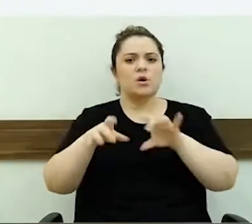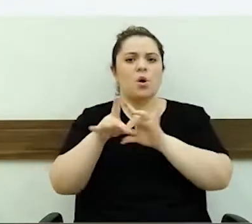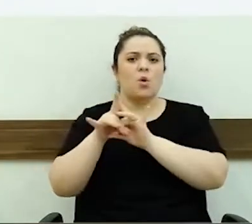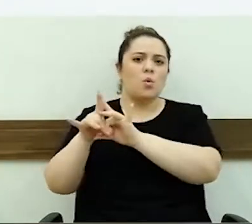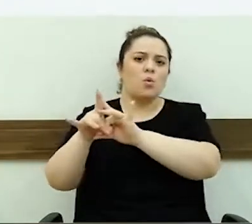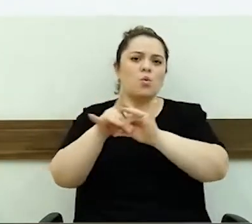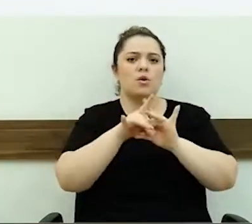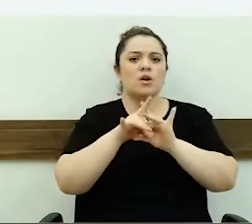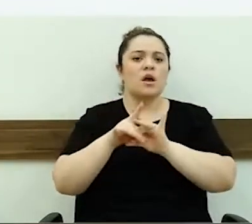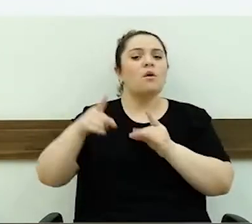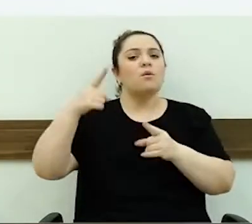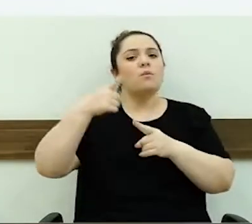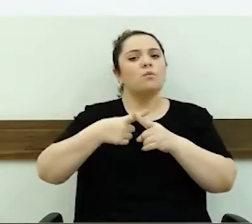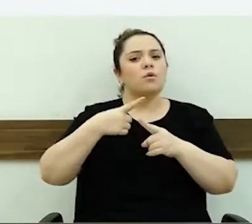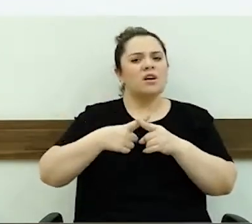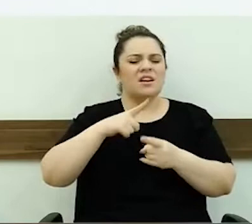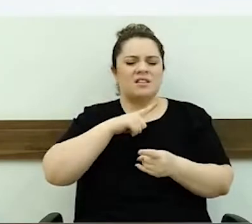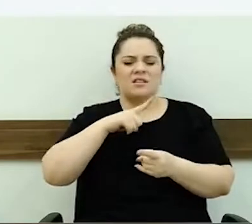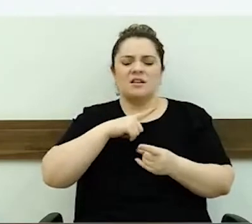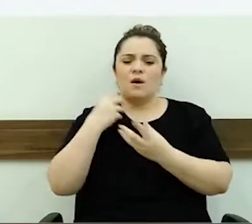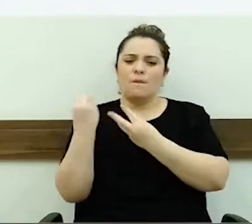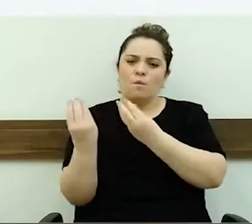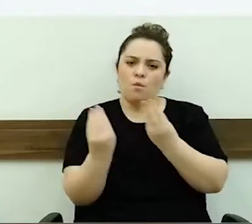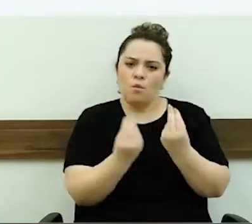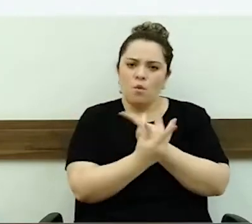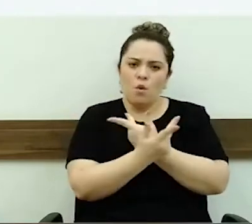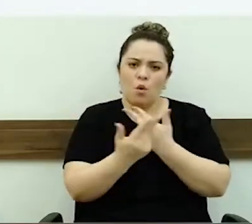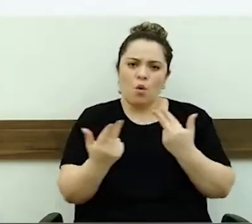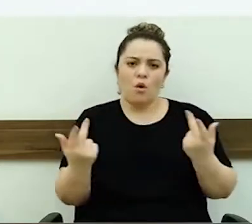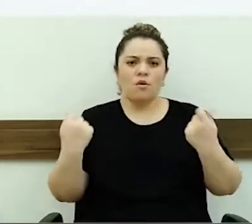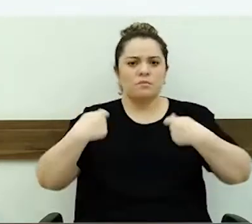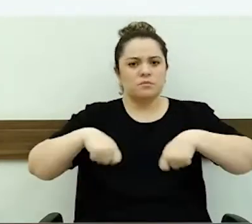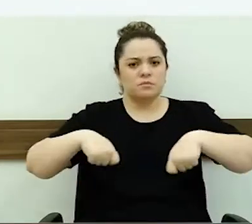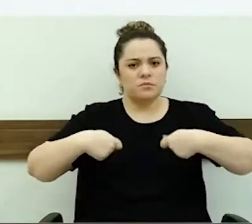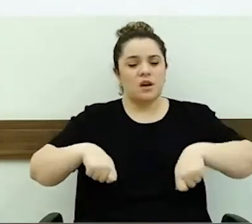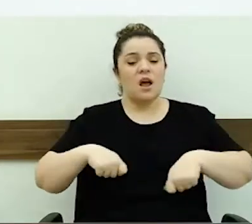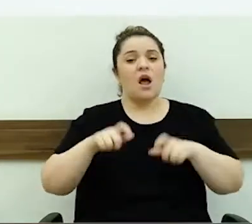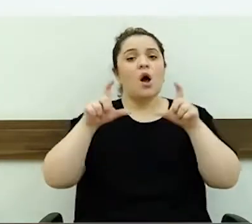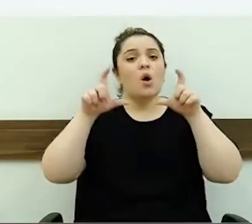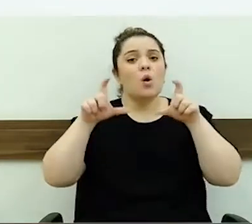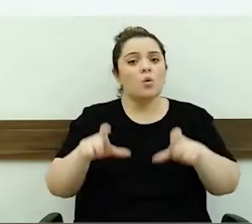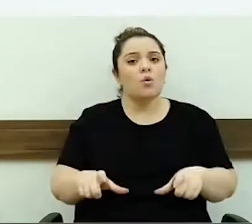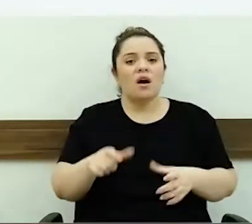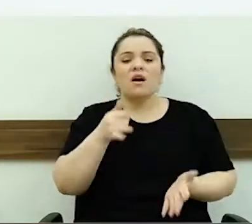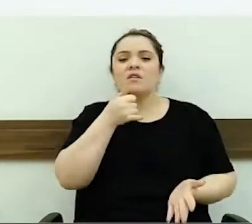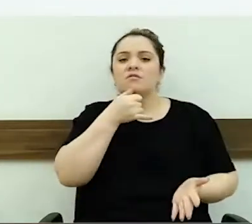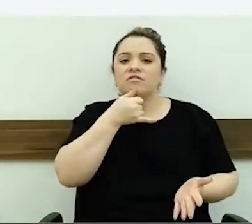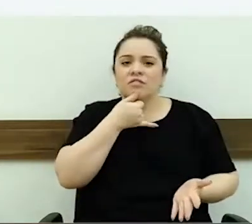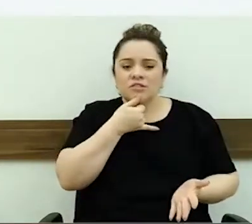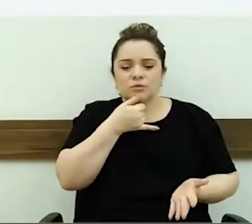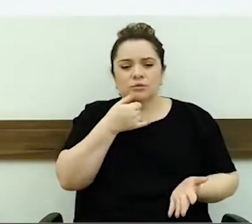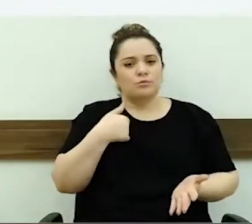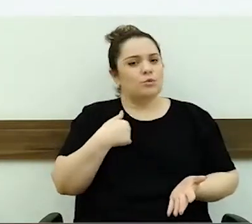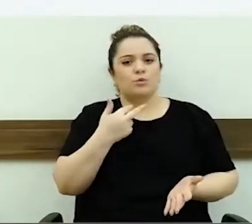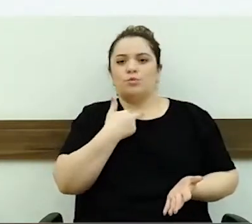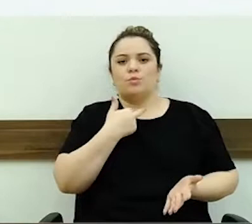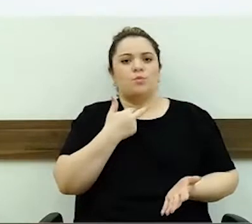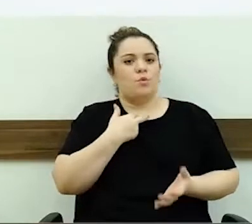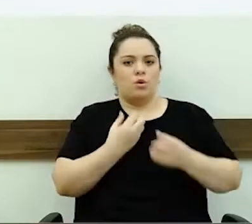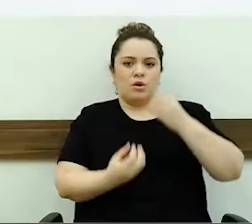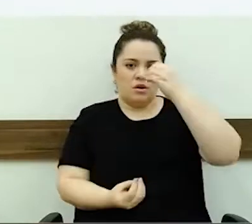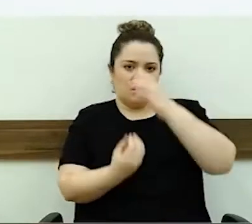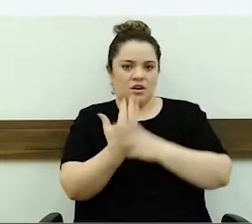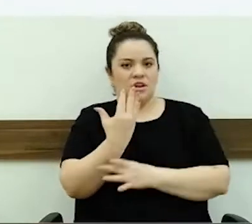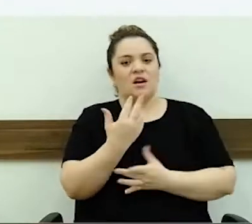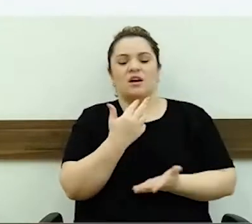porque tem muita coisa a ser feita. Esse local, infelizmente, nós, vereadores, não podemos criar ele, como a Cris mesmo